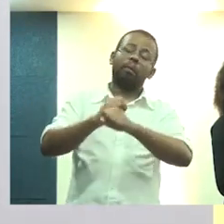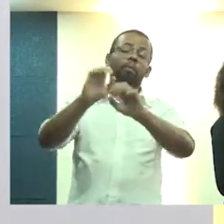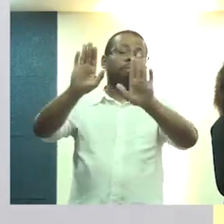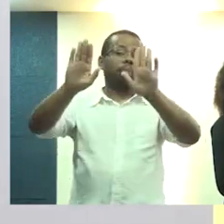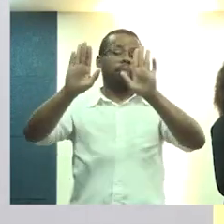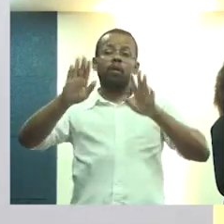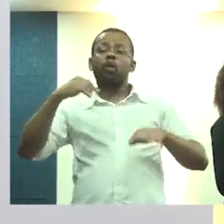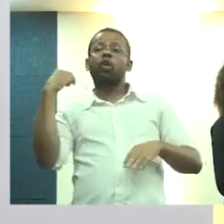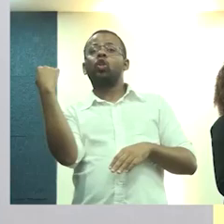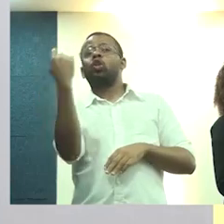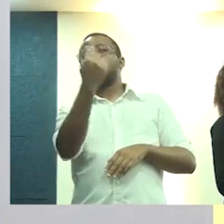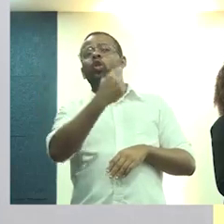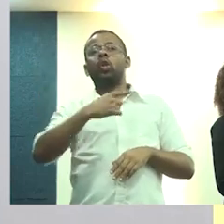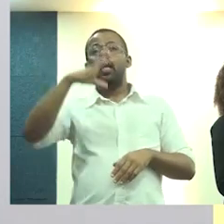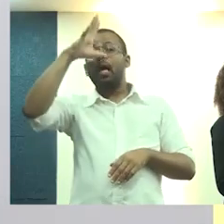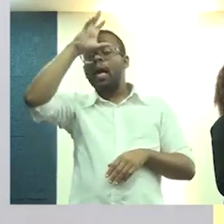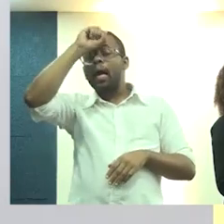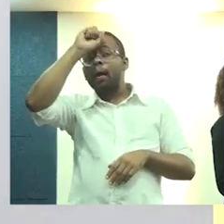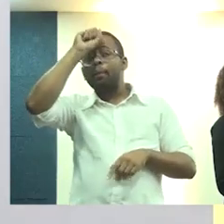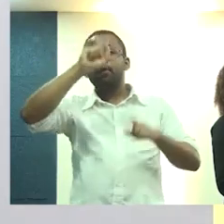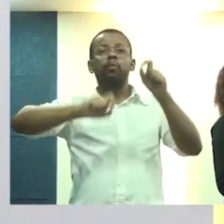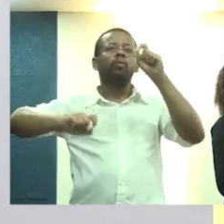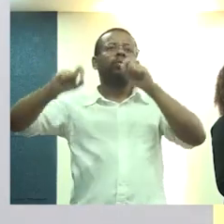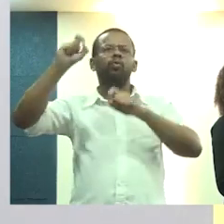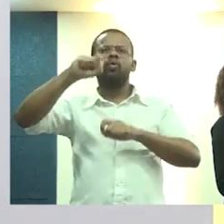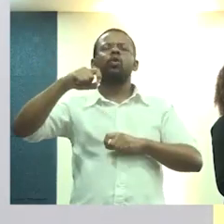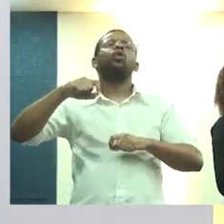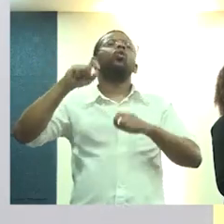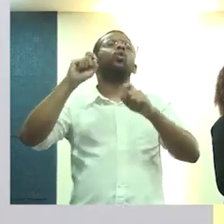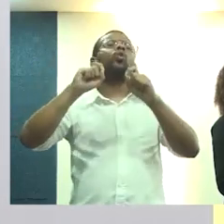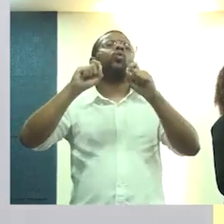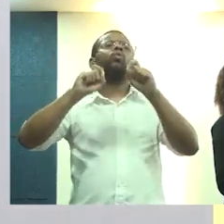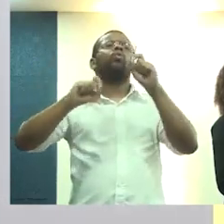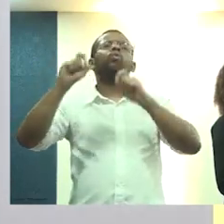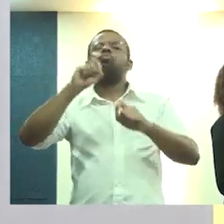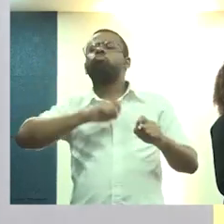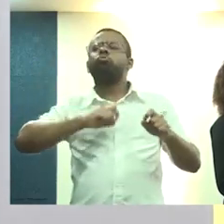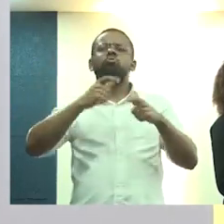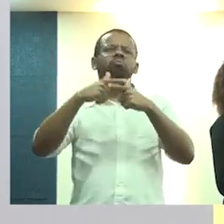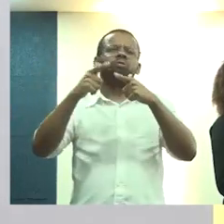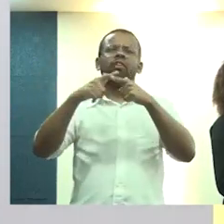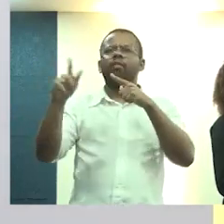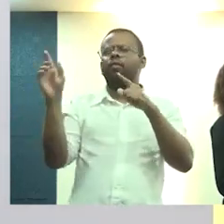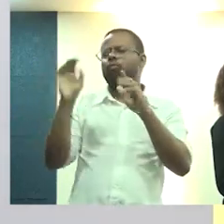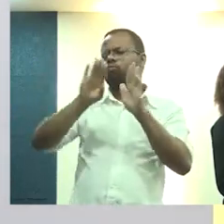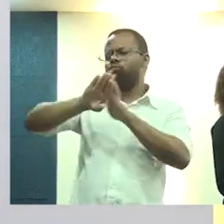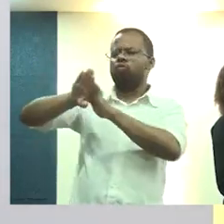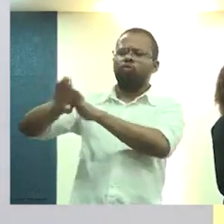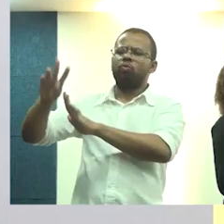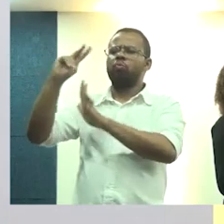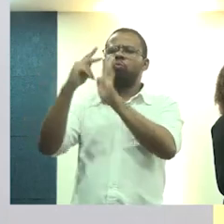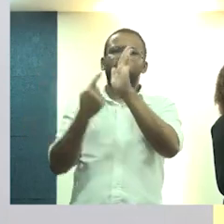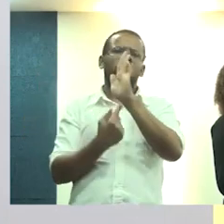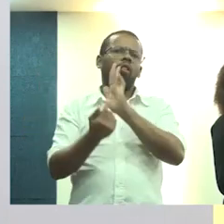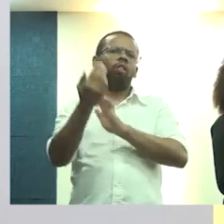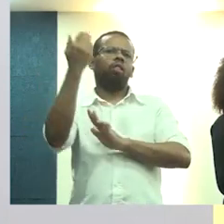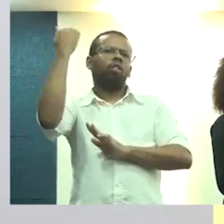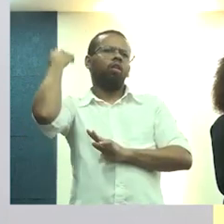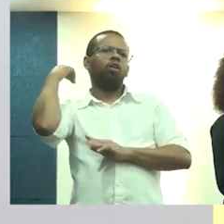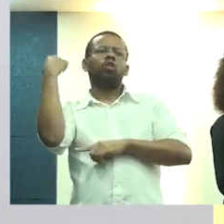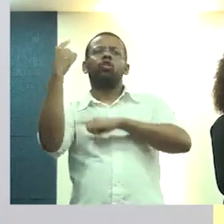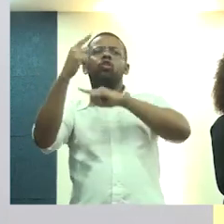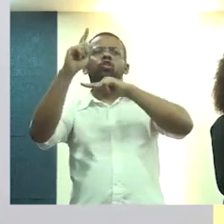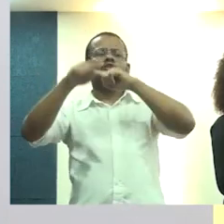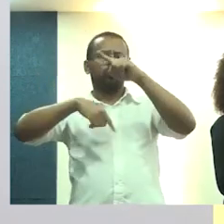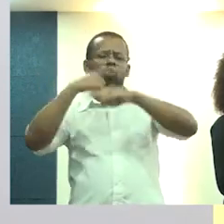mas que a gente agora aprendeu, inclusive, com as questões que não deram certo em programas anteriores, e